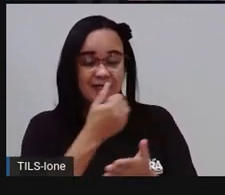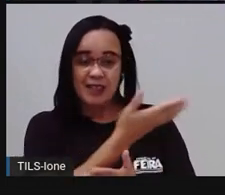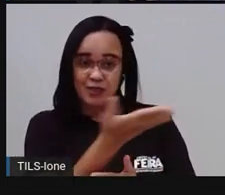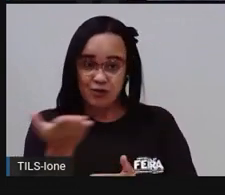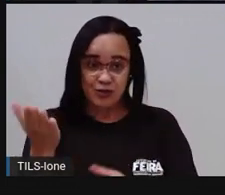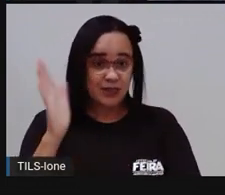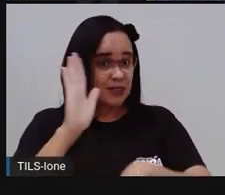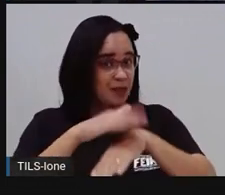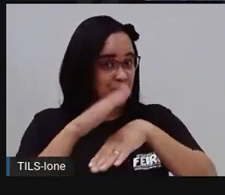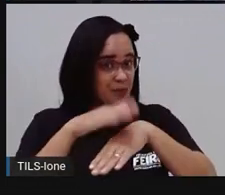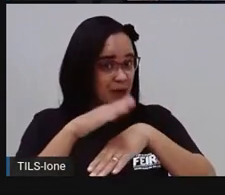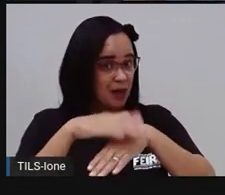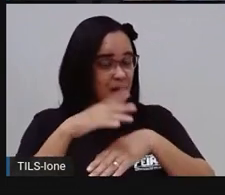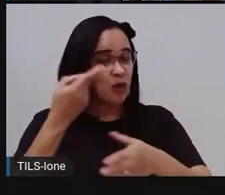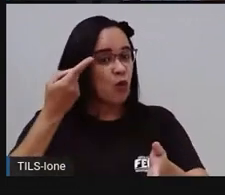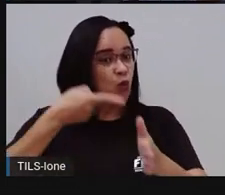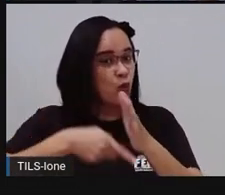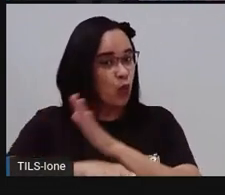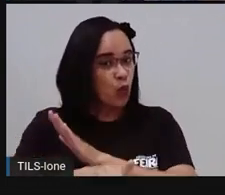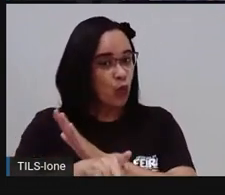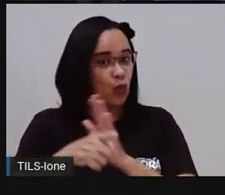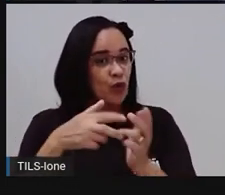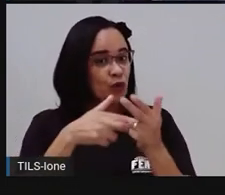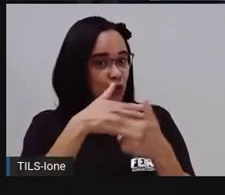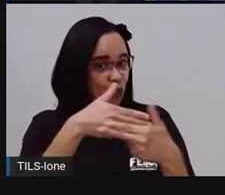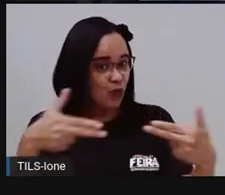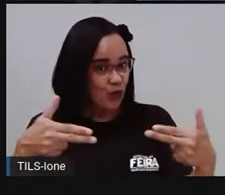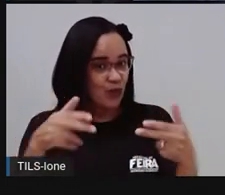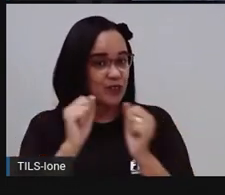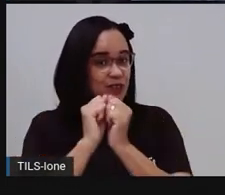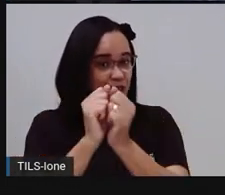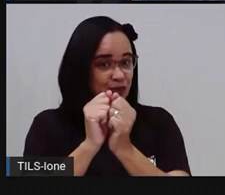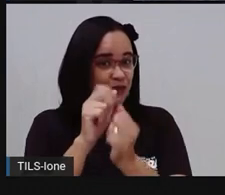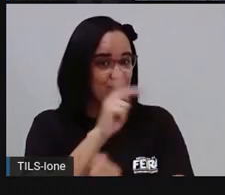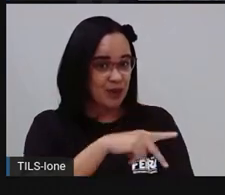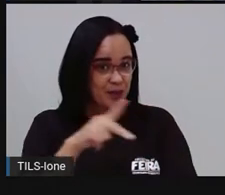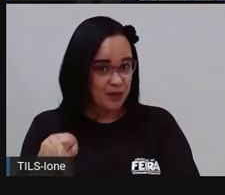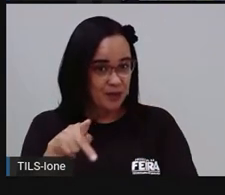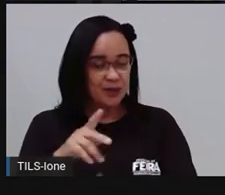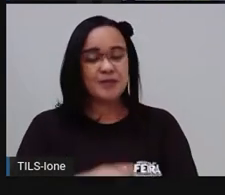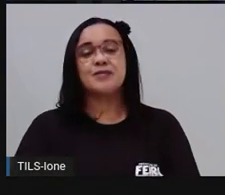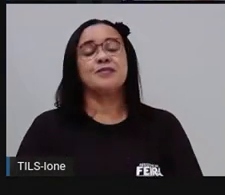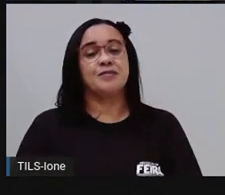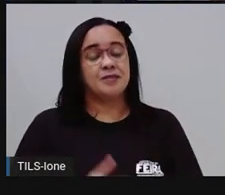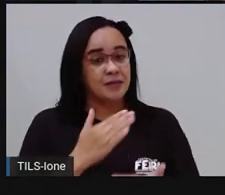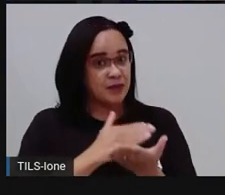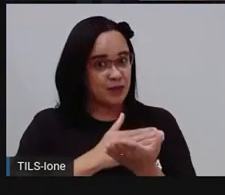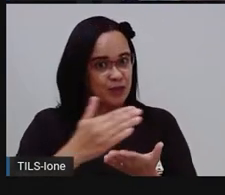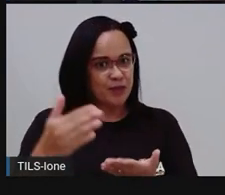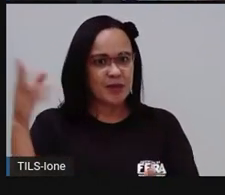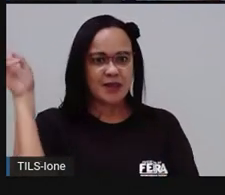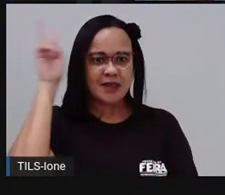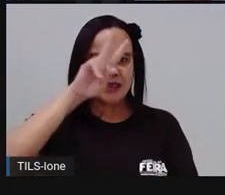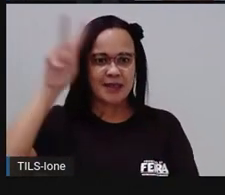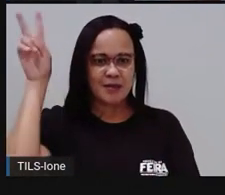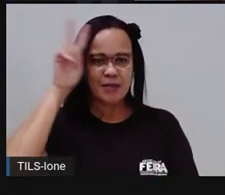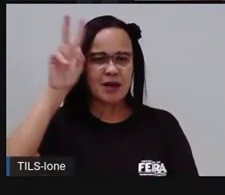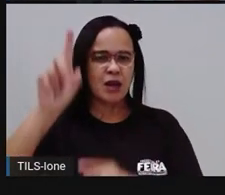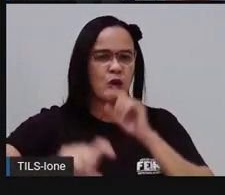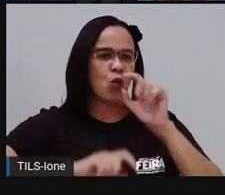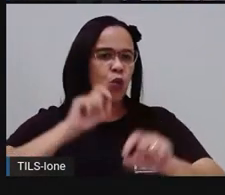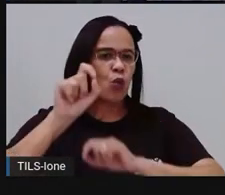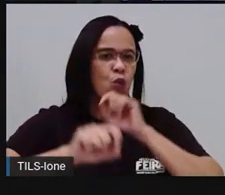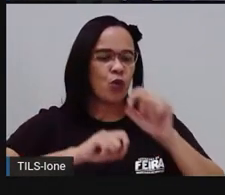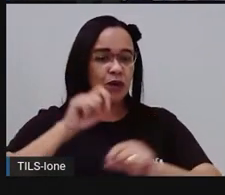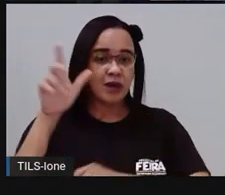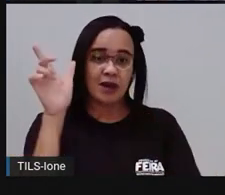coisinhas junto com a Pro. Combinado? Então vamos lá? Vamos lá. Para começar, a gente vai lembrar, né? Como a gente está falando de água e